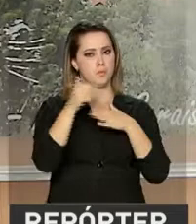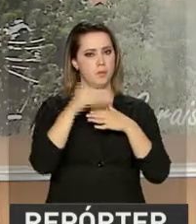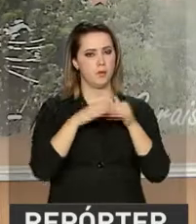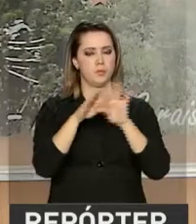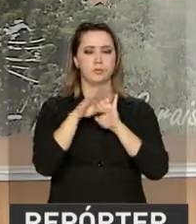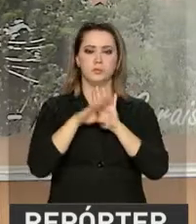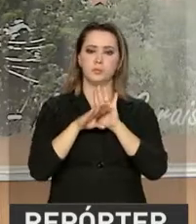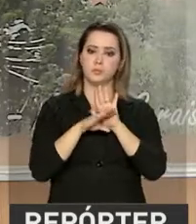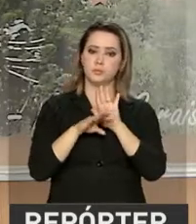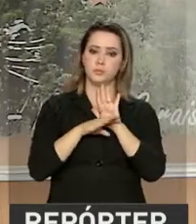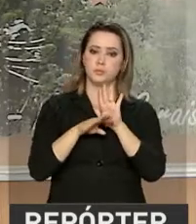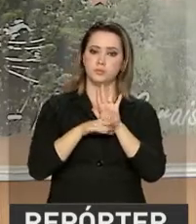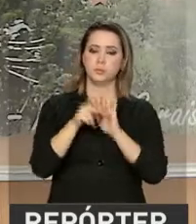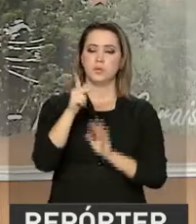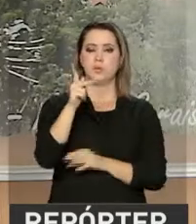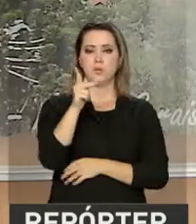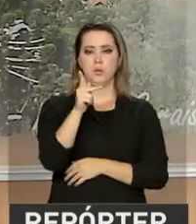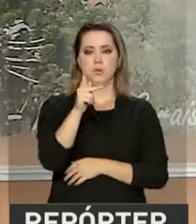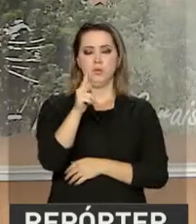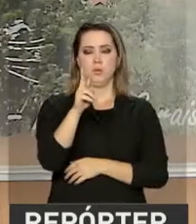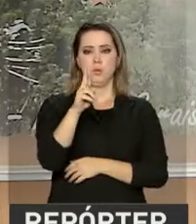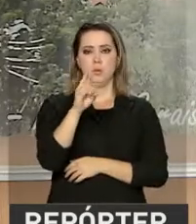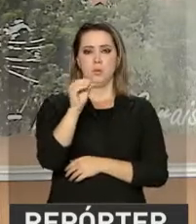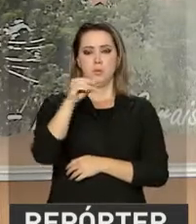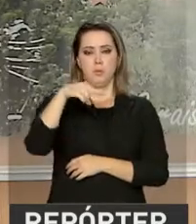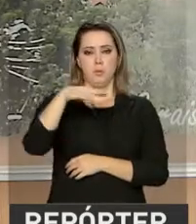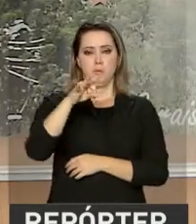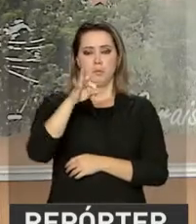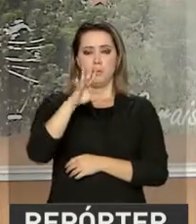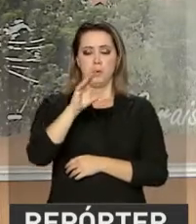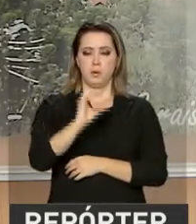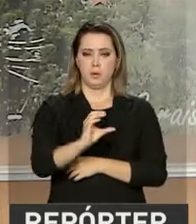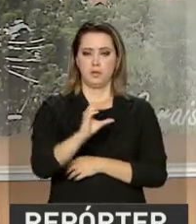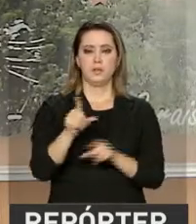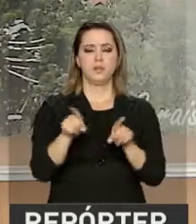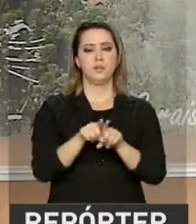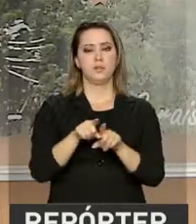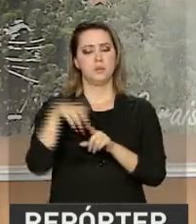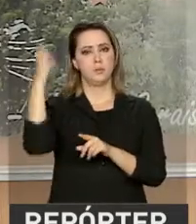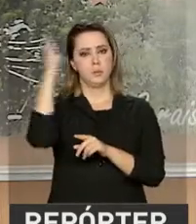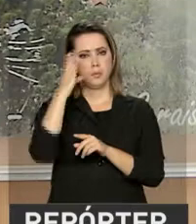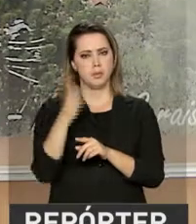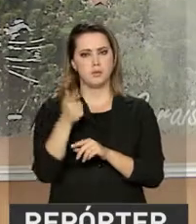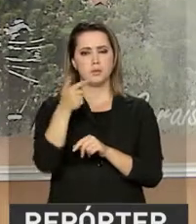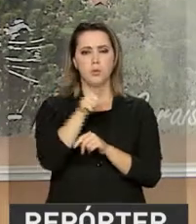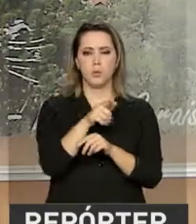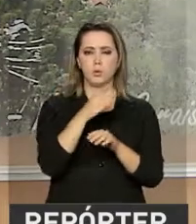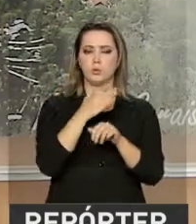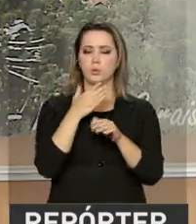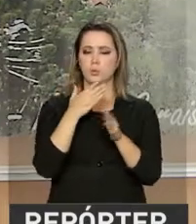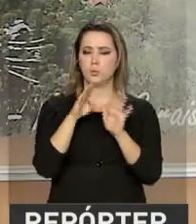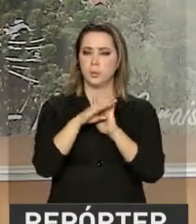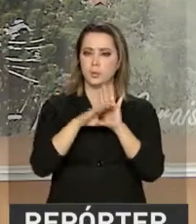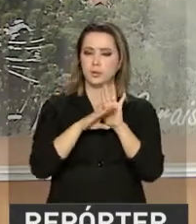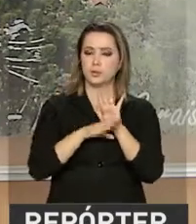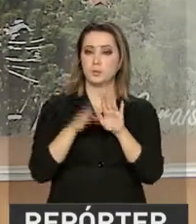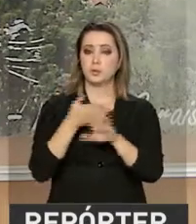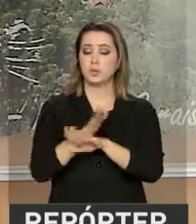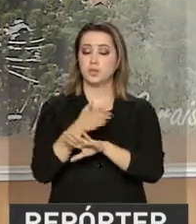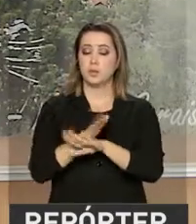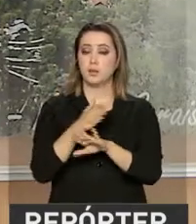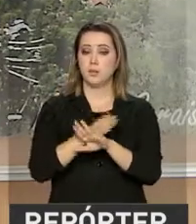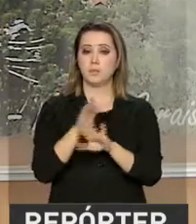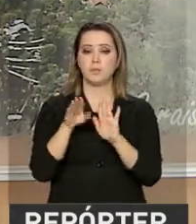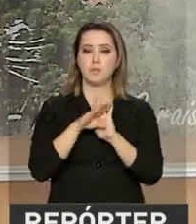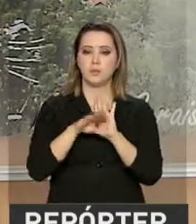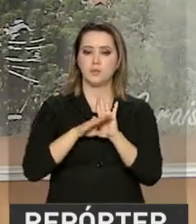programas, o Pronatec, tem agora o Brasil Braços Abertos, que é a qualificação da mão de obra, aquele que